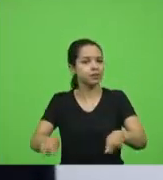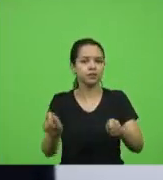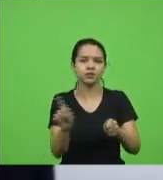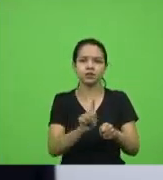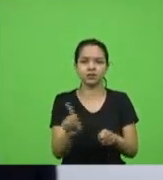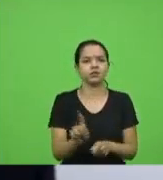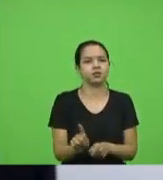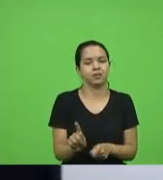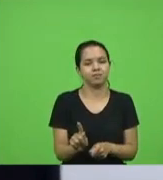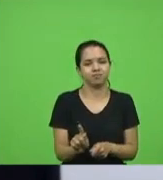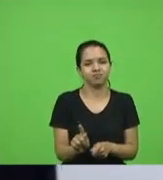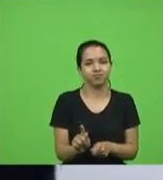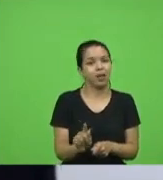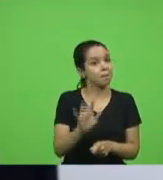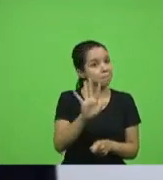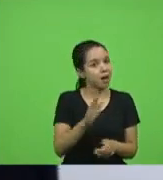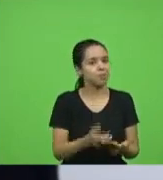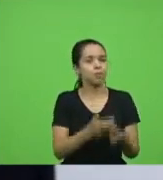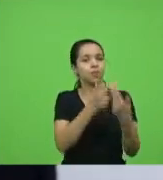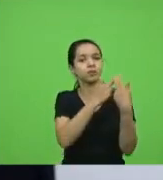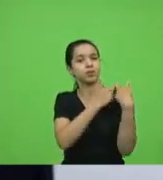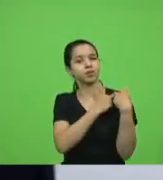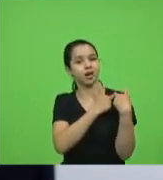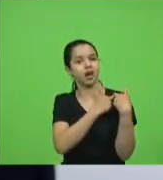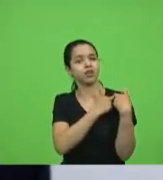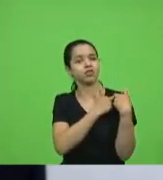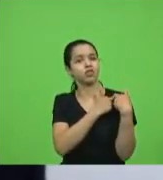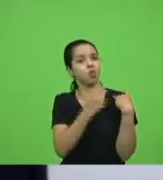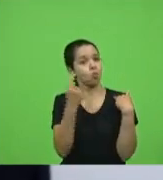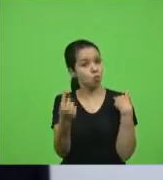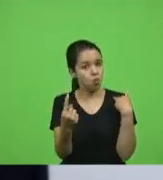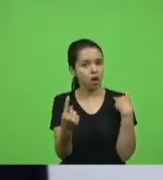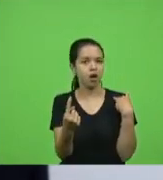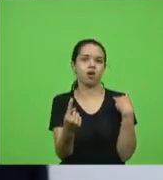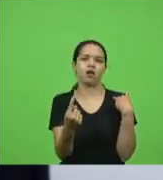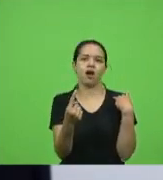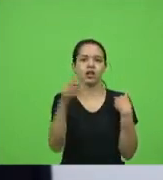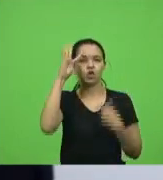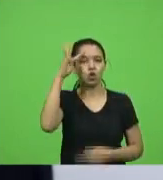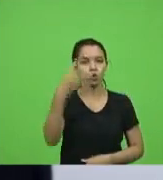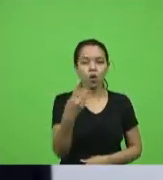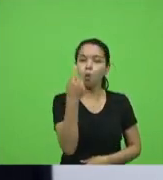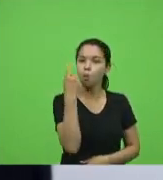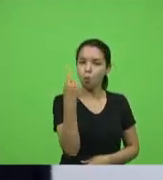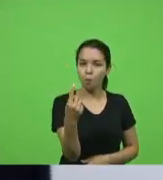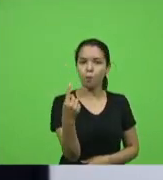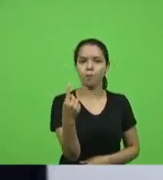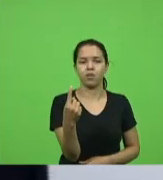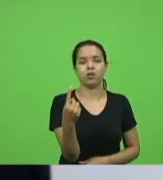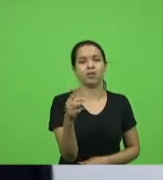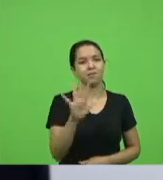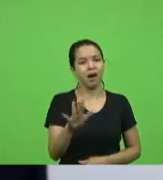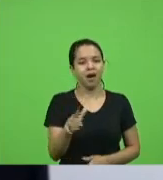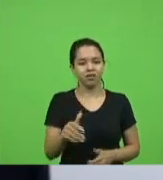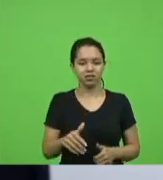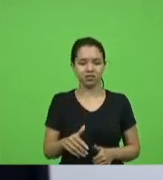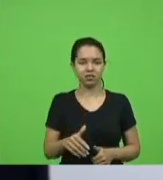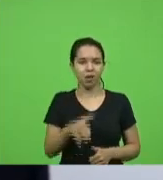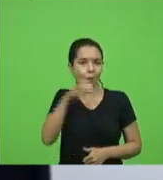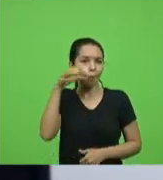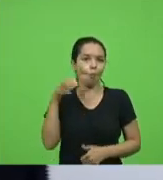responsabilidade é uma só a solução é uma só e a omissão infelizmente é